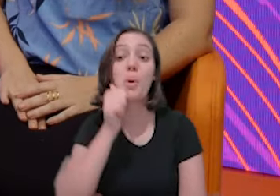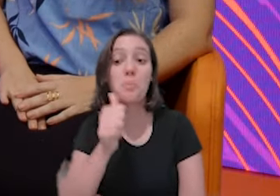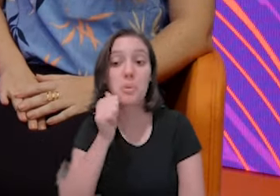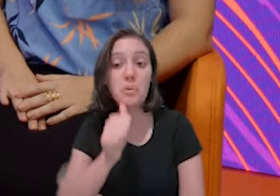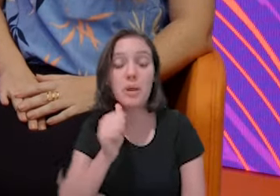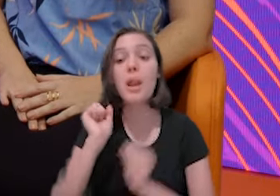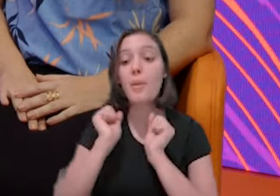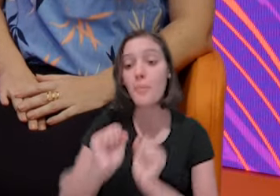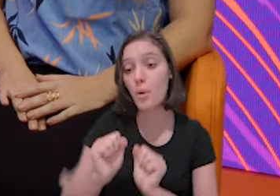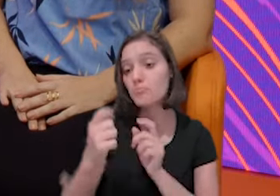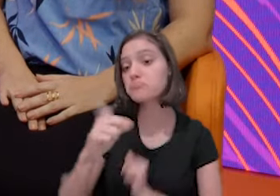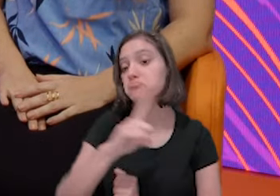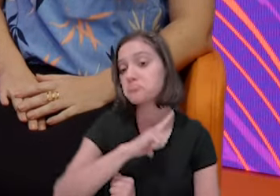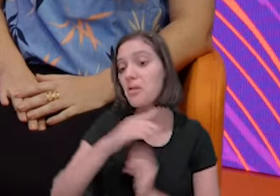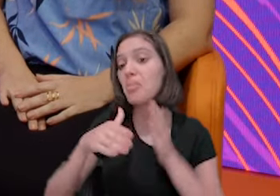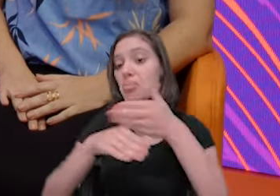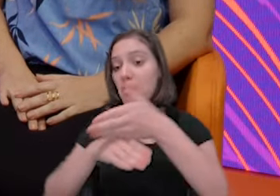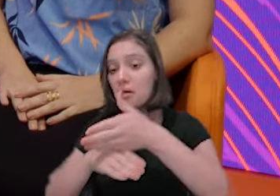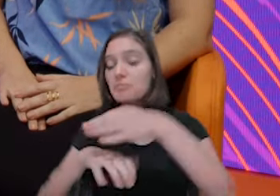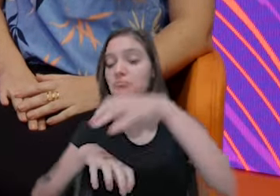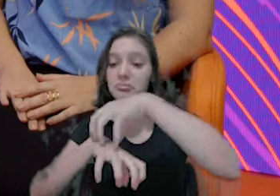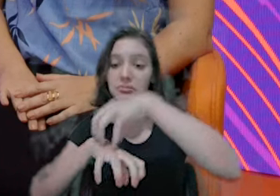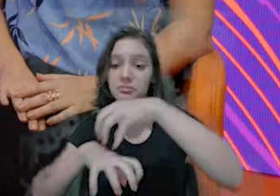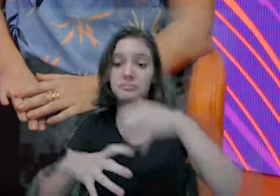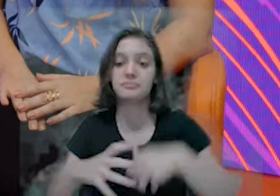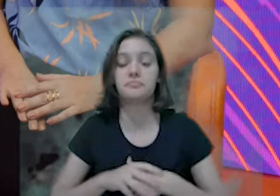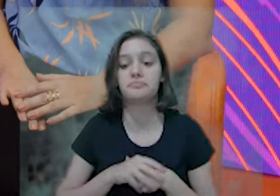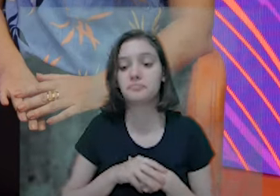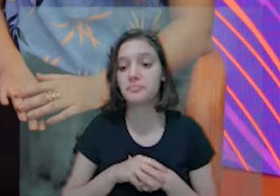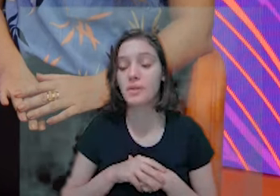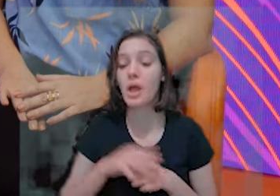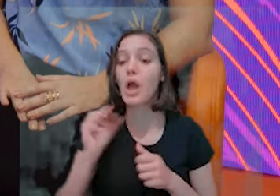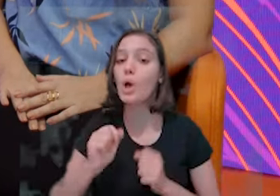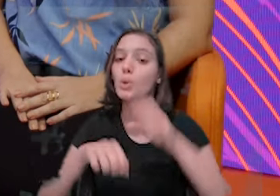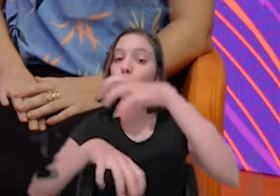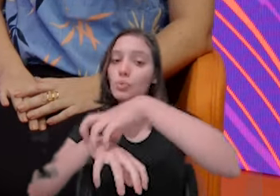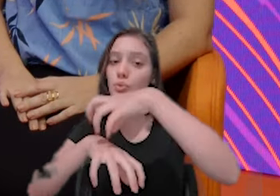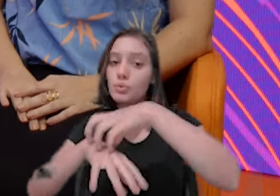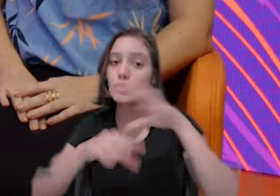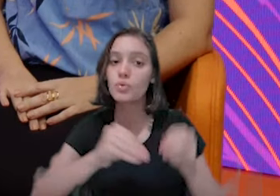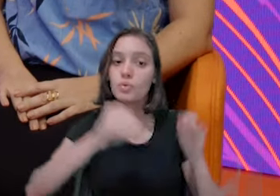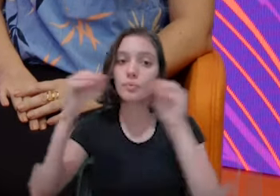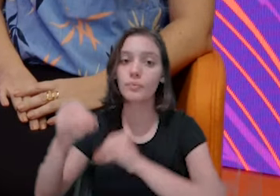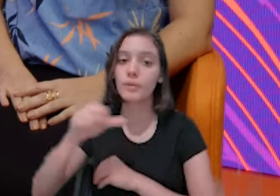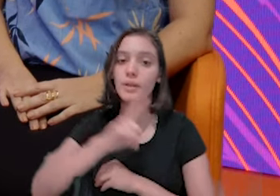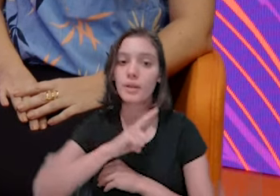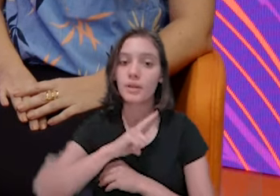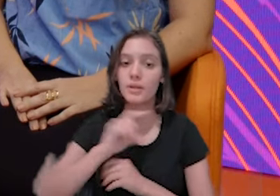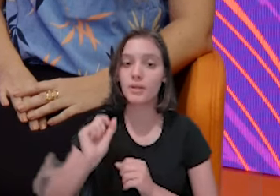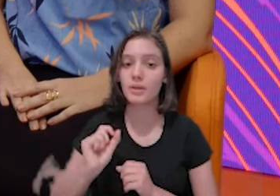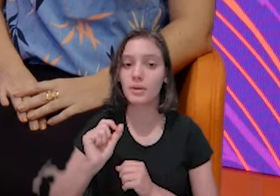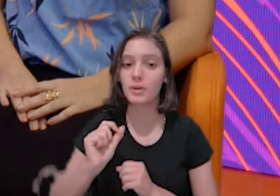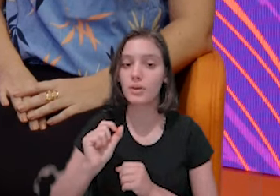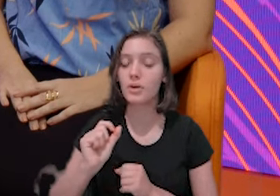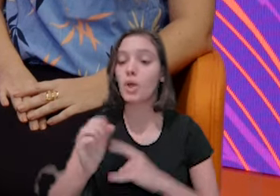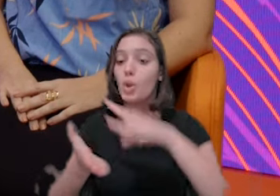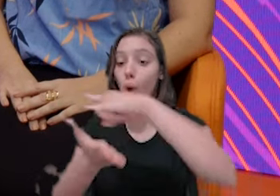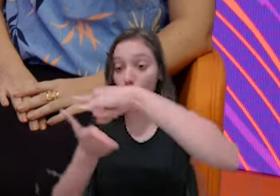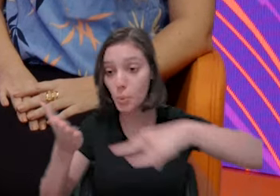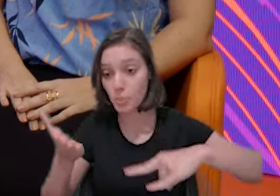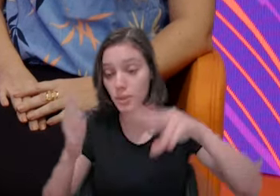centro do imigrante tem tramitação de documentação, tem o suporte jurídico,